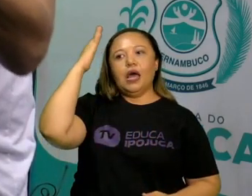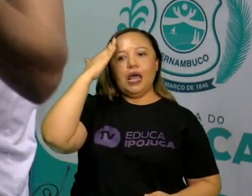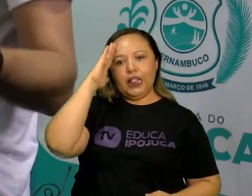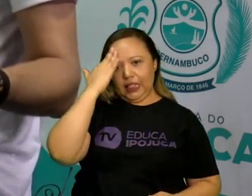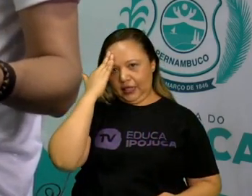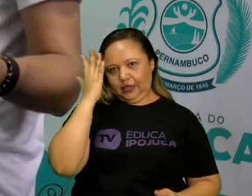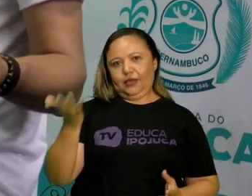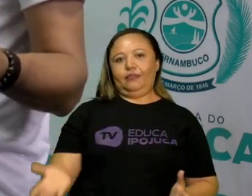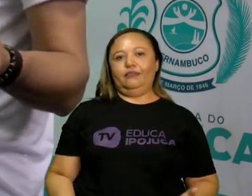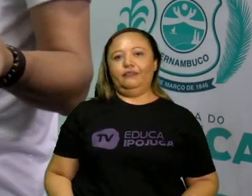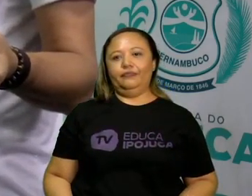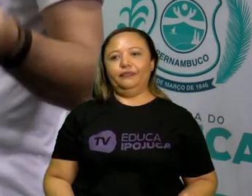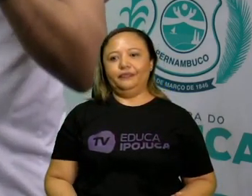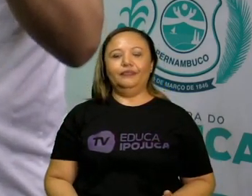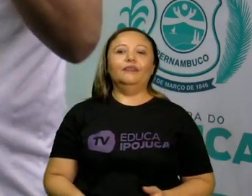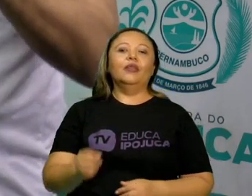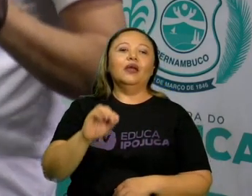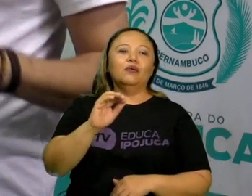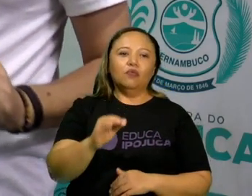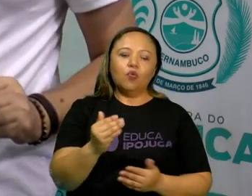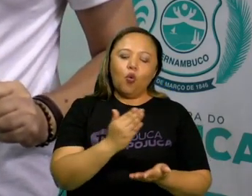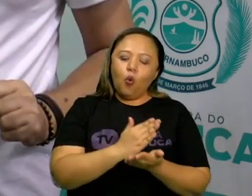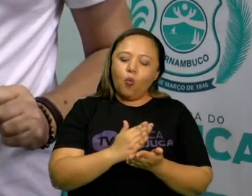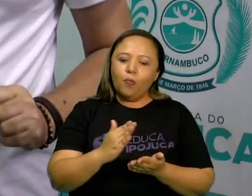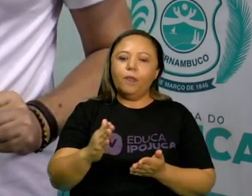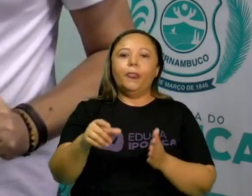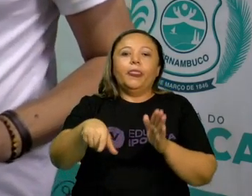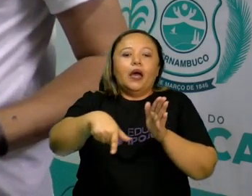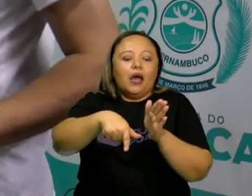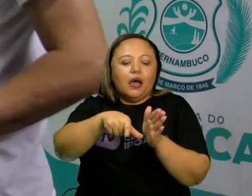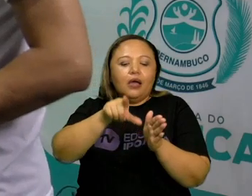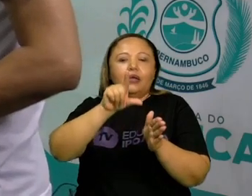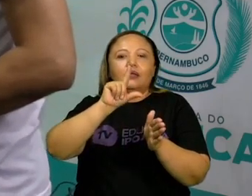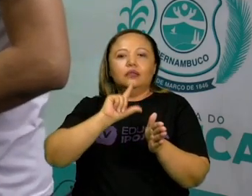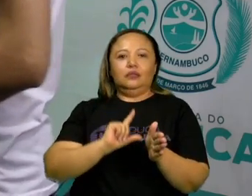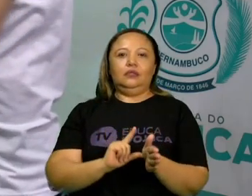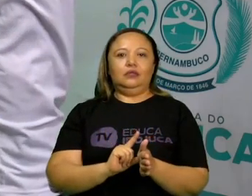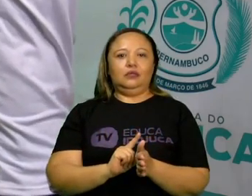se fazer uma obra de audiovisual. Ok? Então, vamos ver o que é pré-produção.